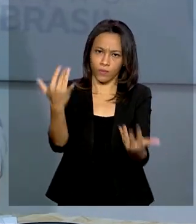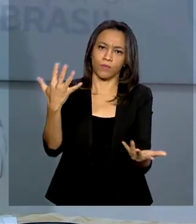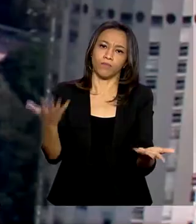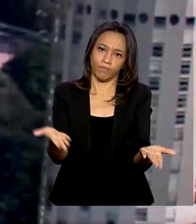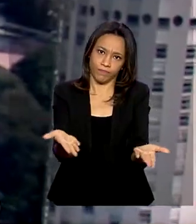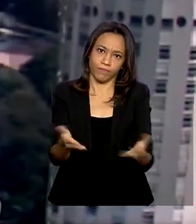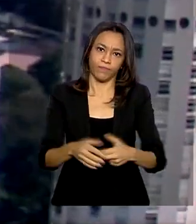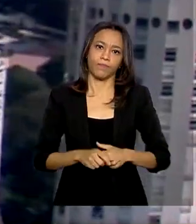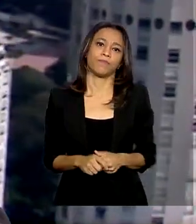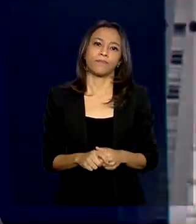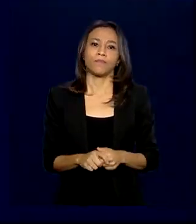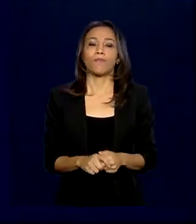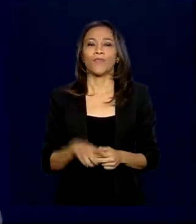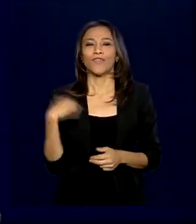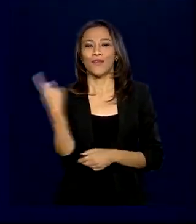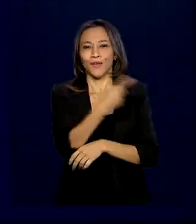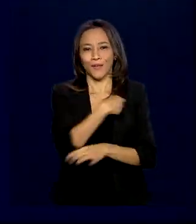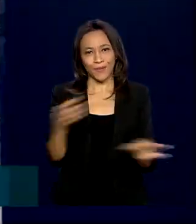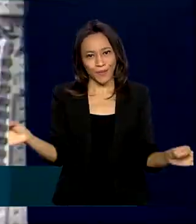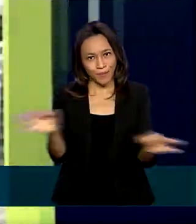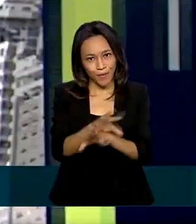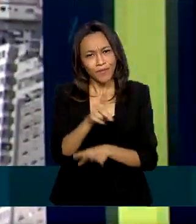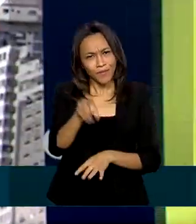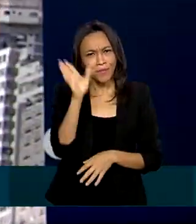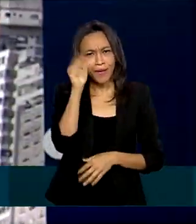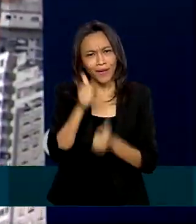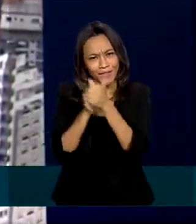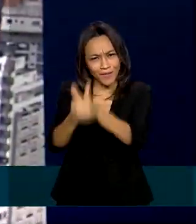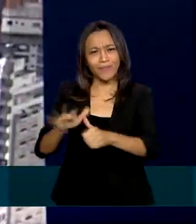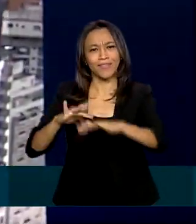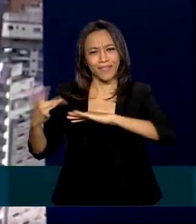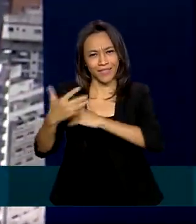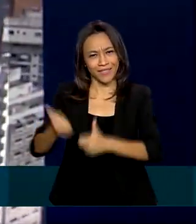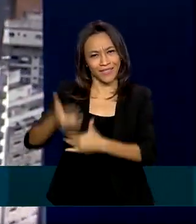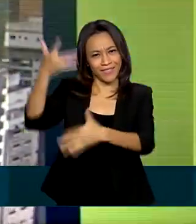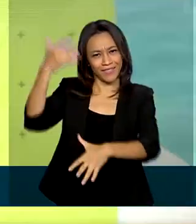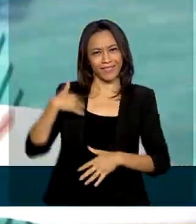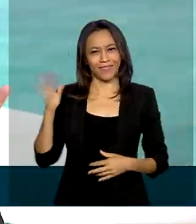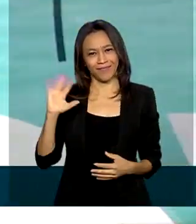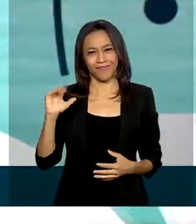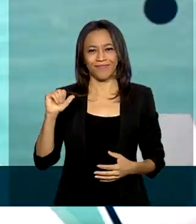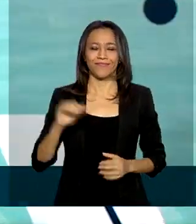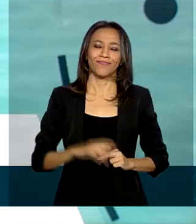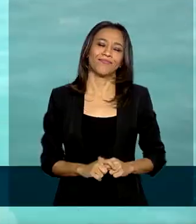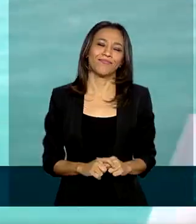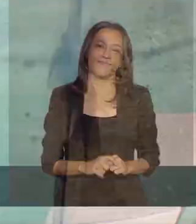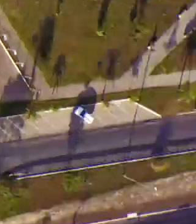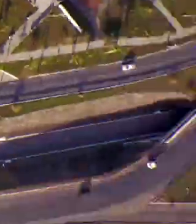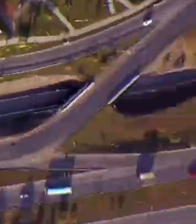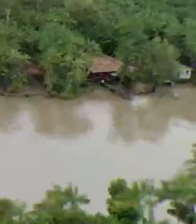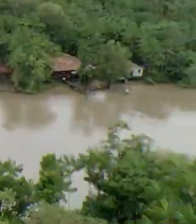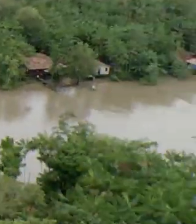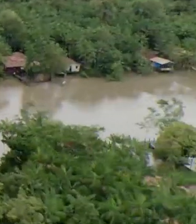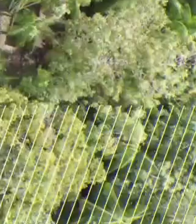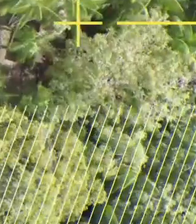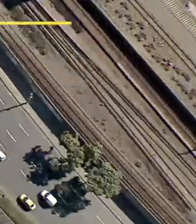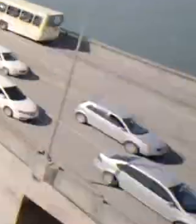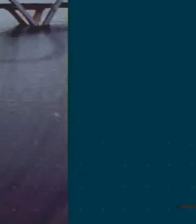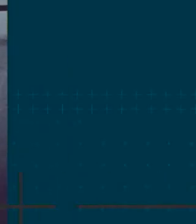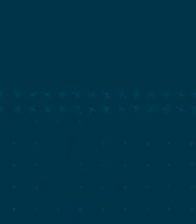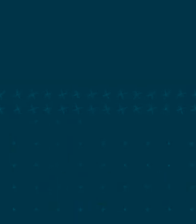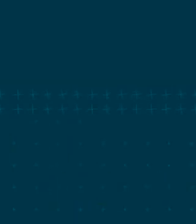da gente. A gente fica por aqui. Acompanhe também nossas redes sociais. Até a próxima. Tchau. Tchau. Tchau.